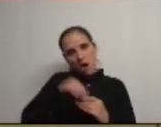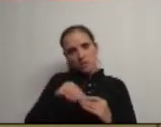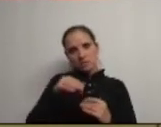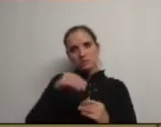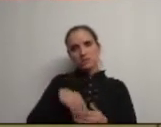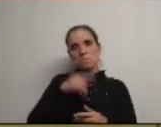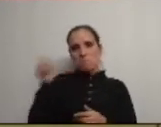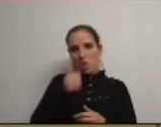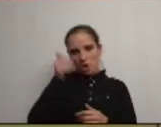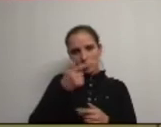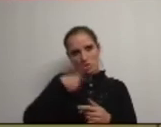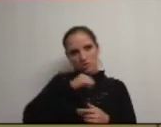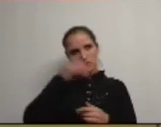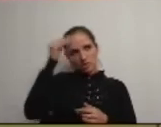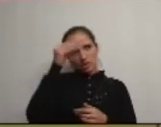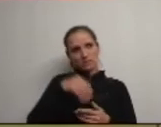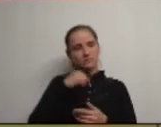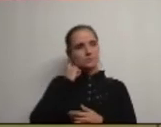e melhor pela nossa terra